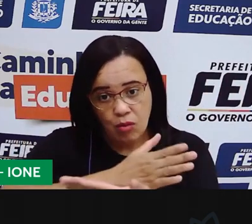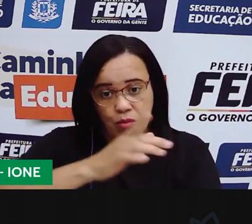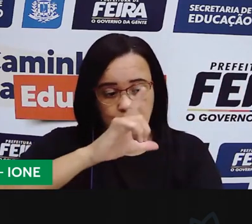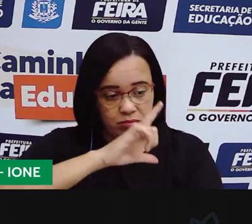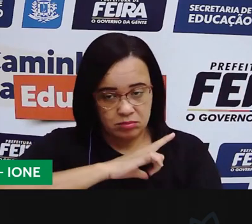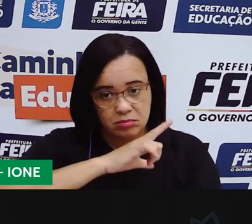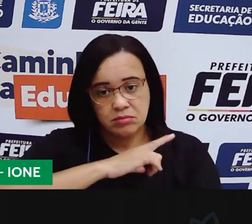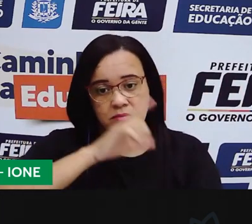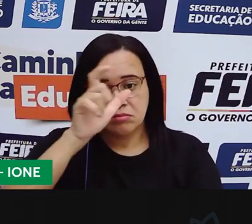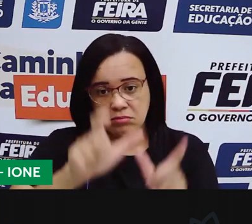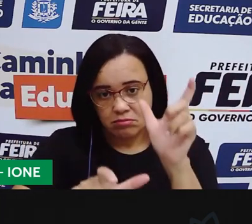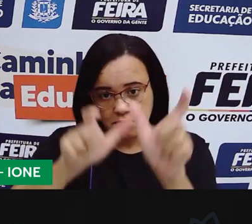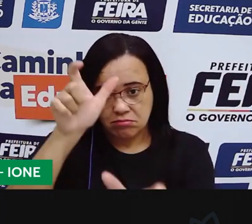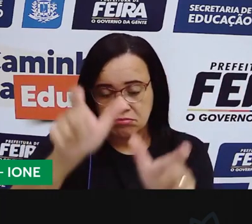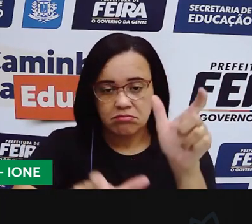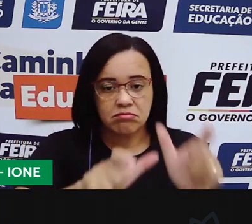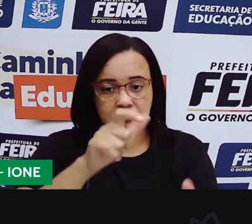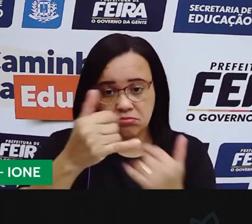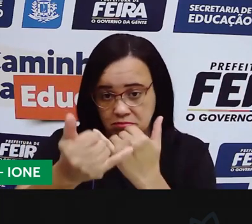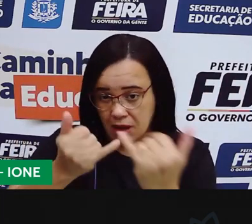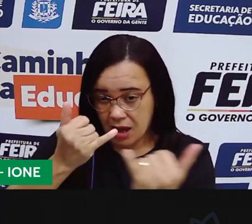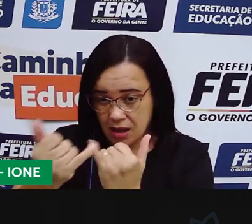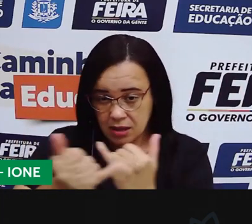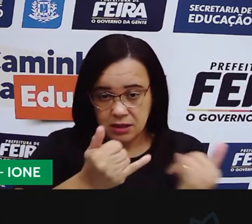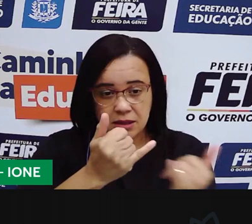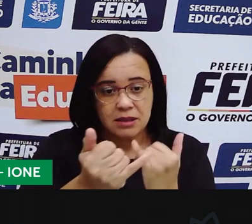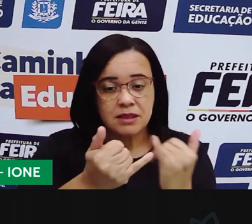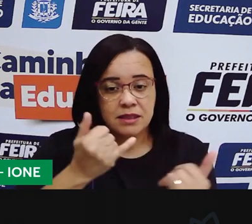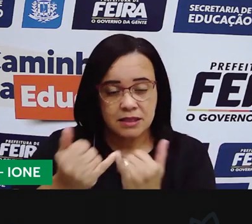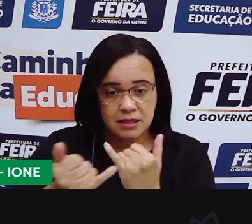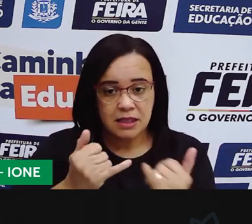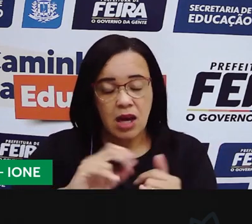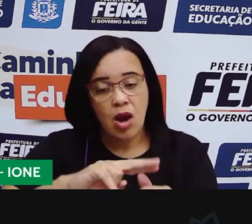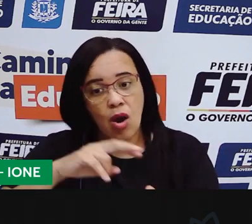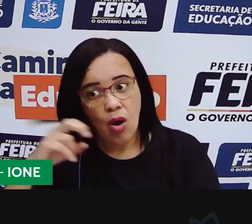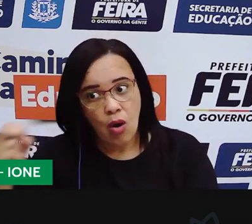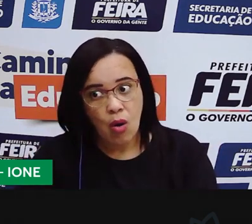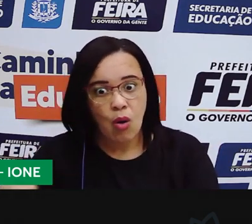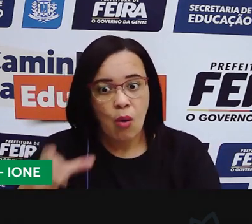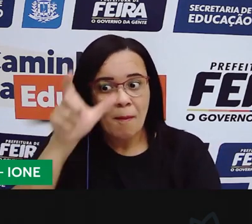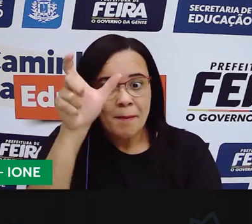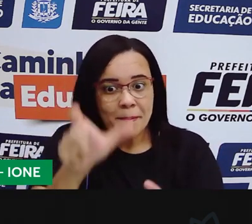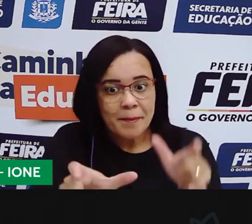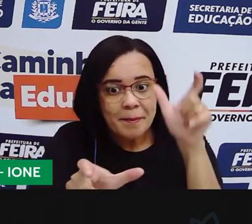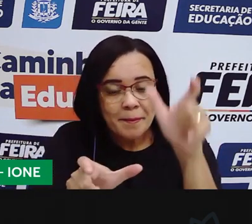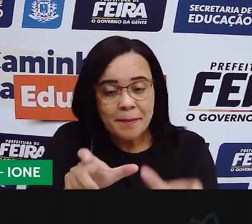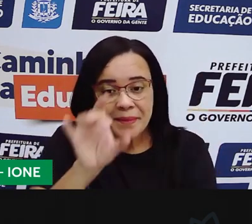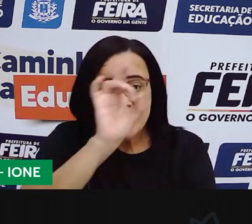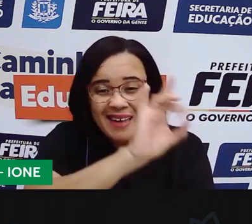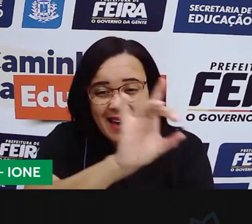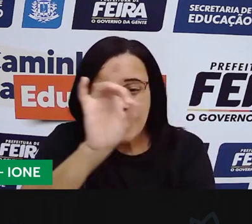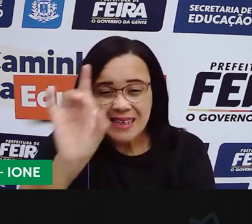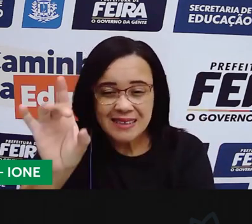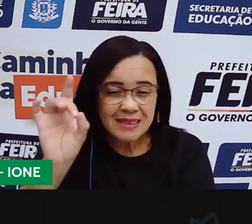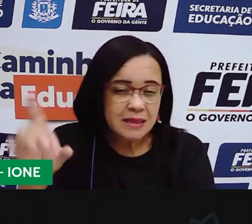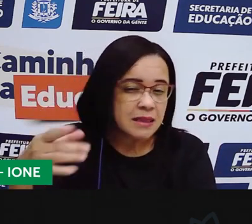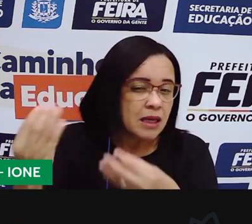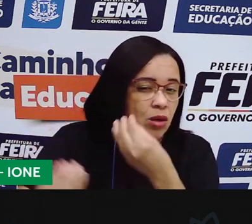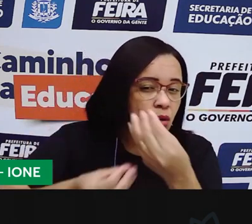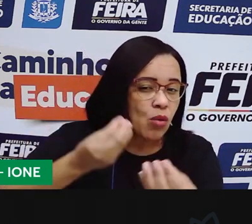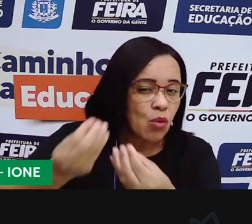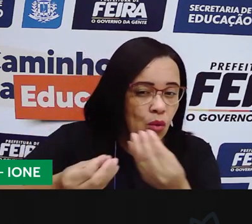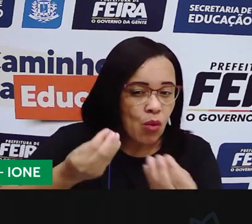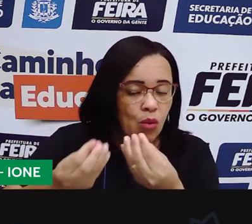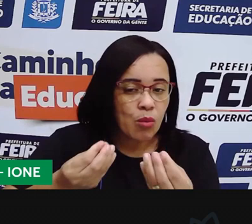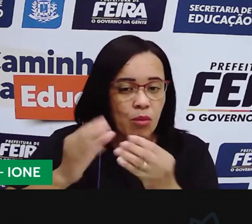ou semelhanças relacionadas à personalidade. E isso vai ajudar você a entender